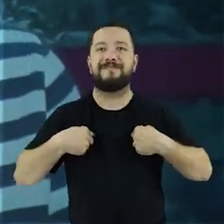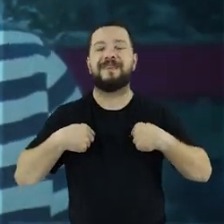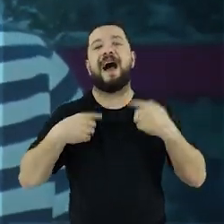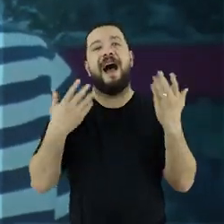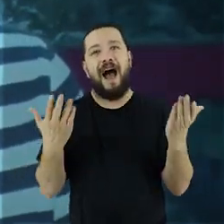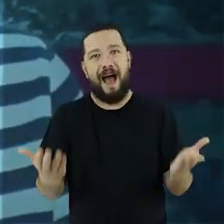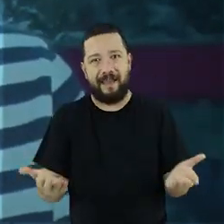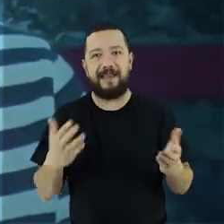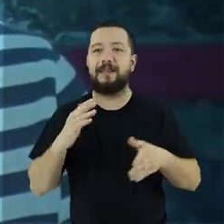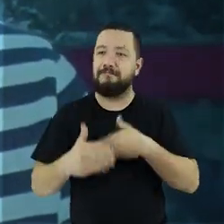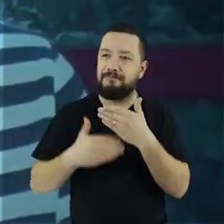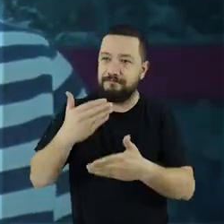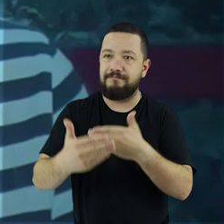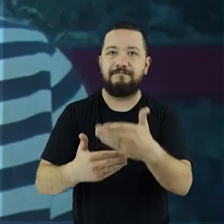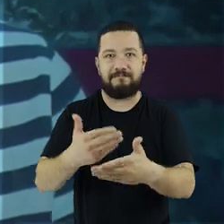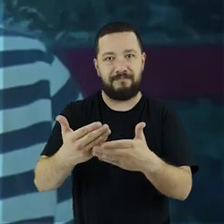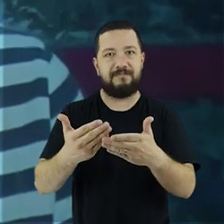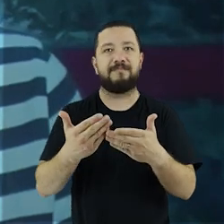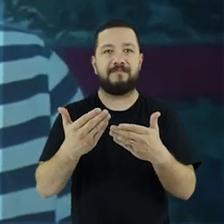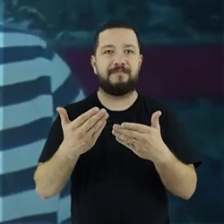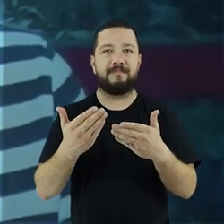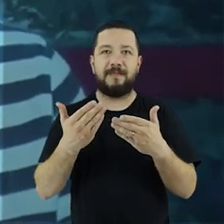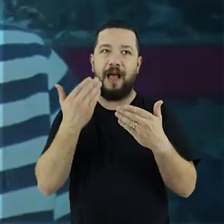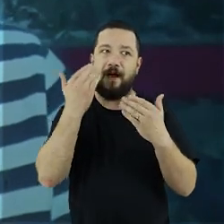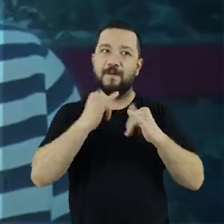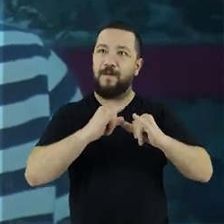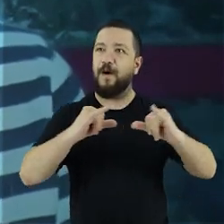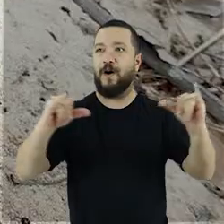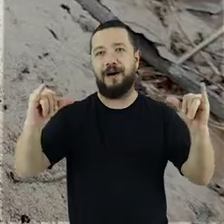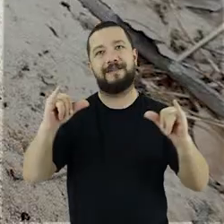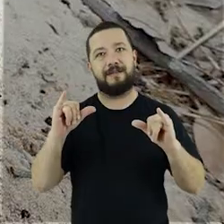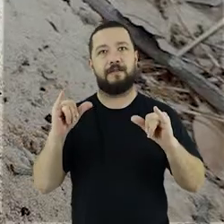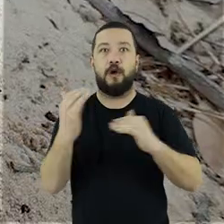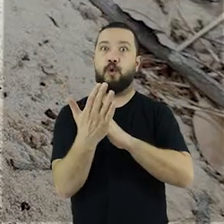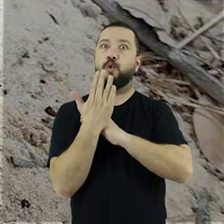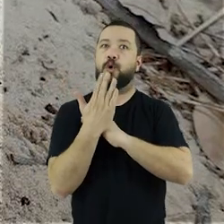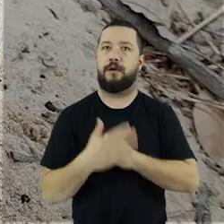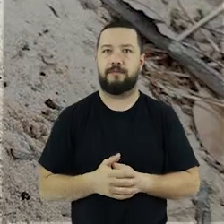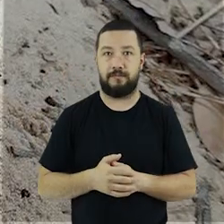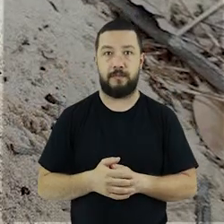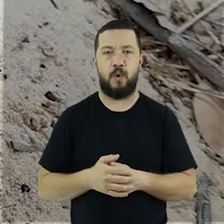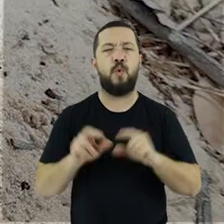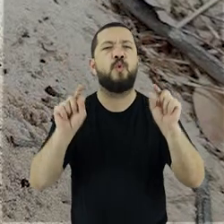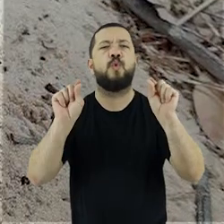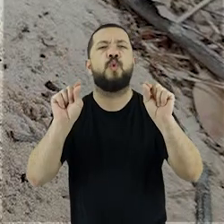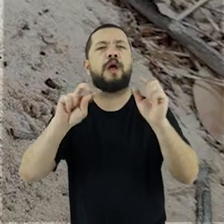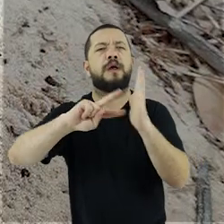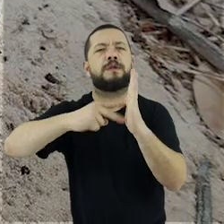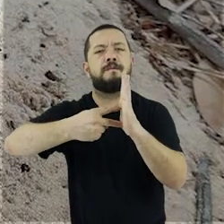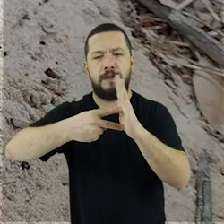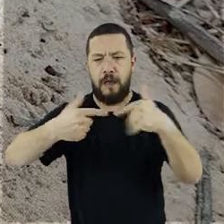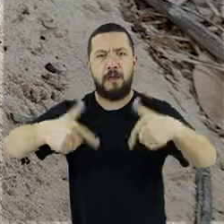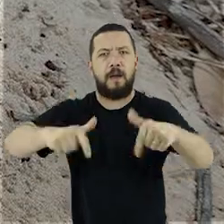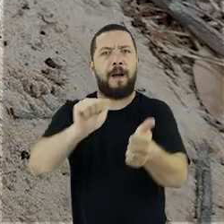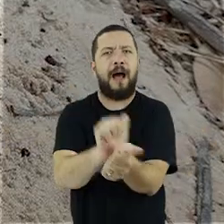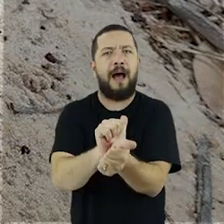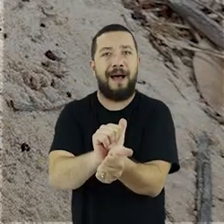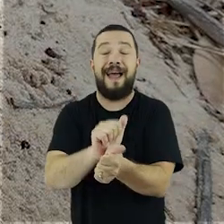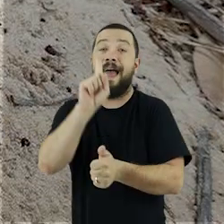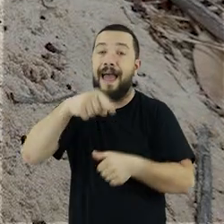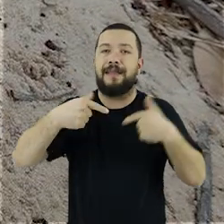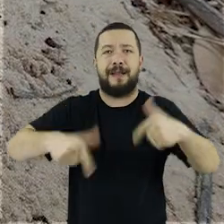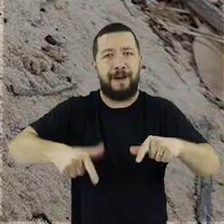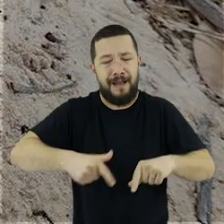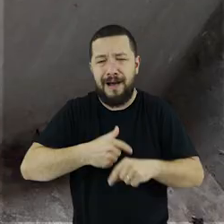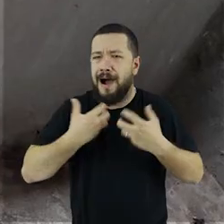estava contando estava tendo as informações. É classificado como trabalho escravo aquele que impõe jornada